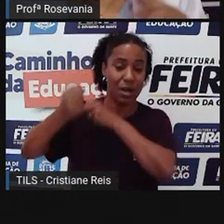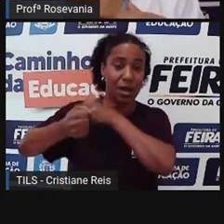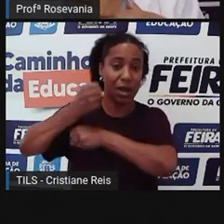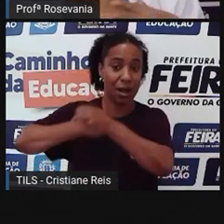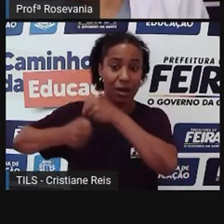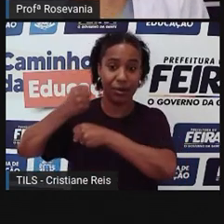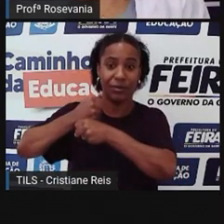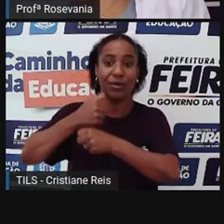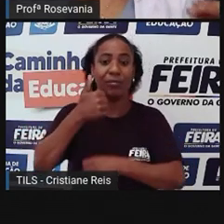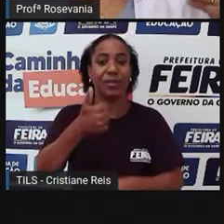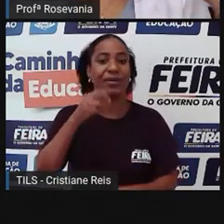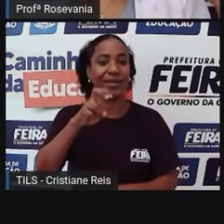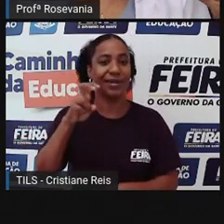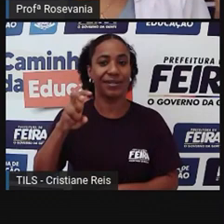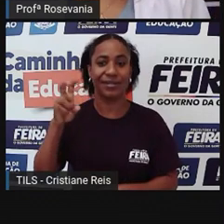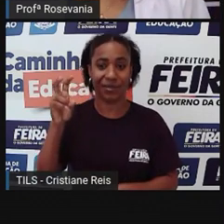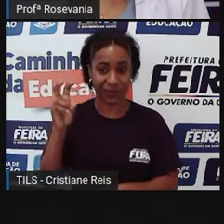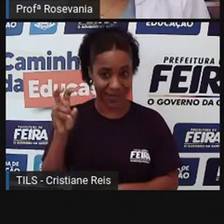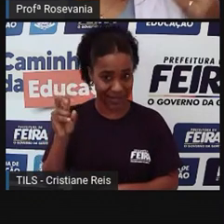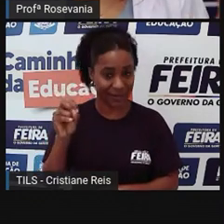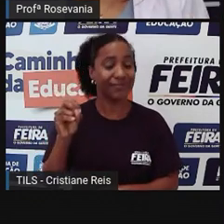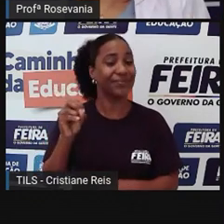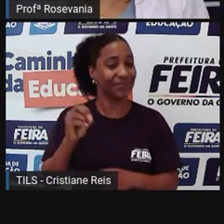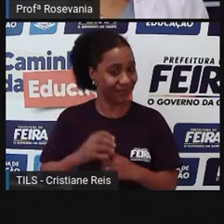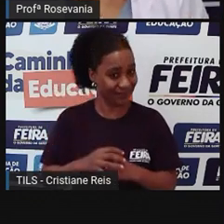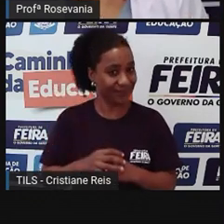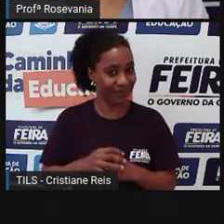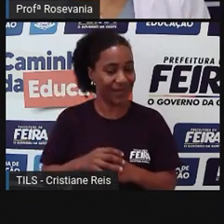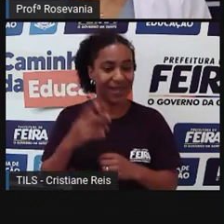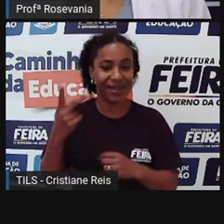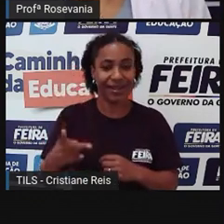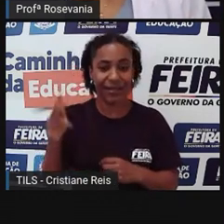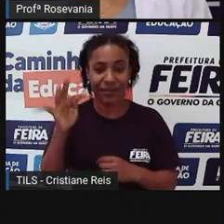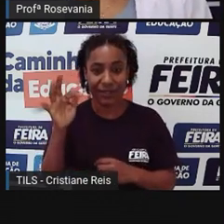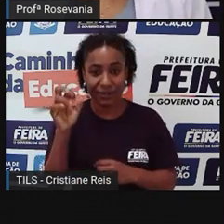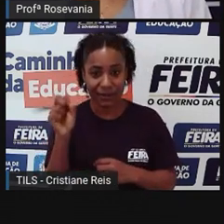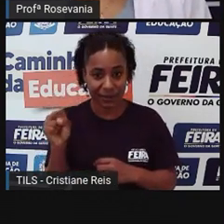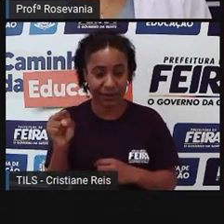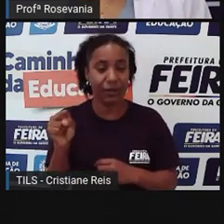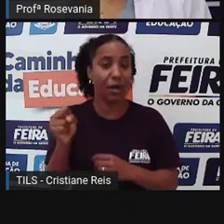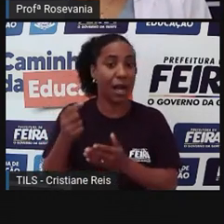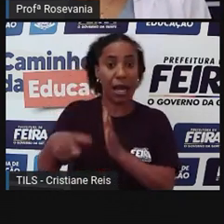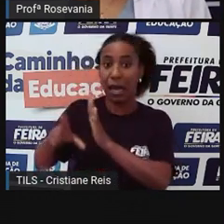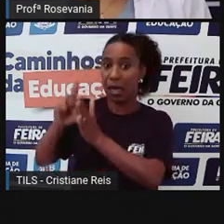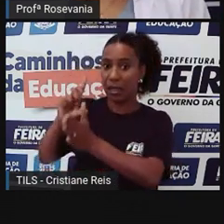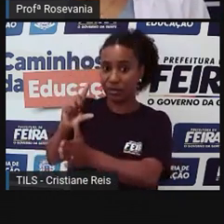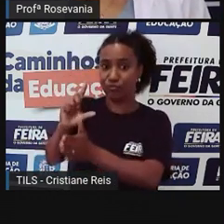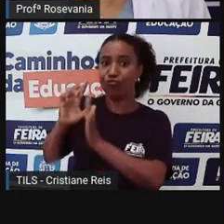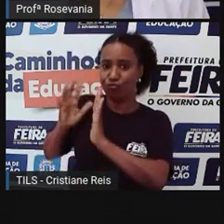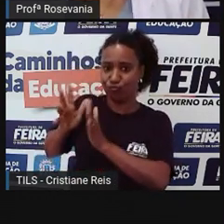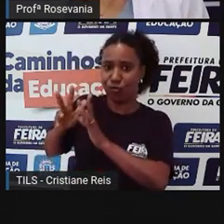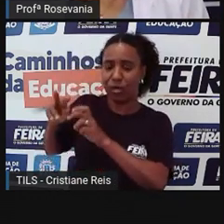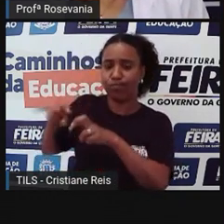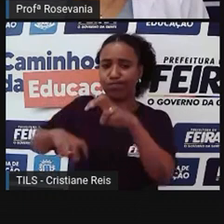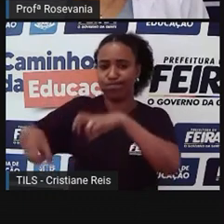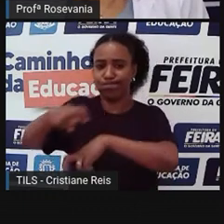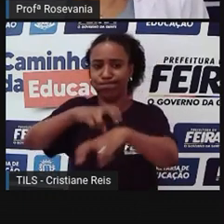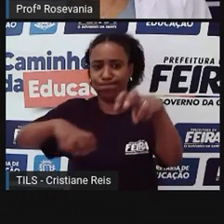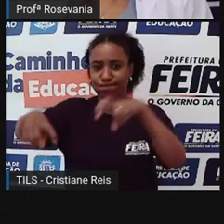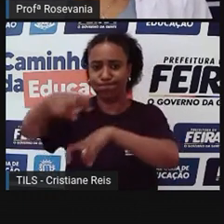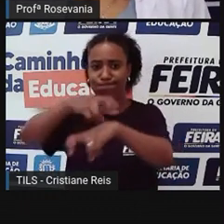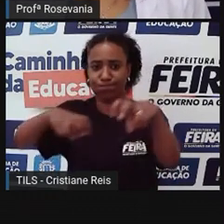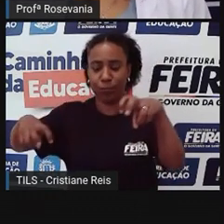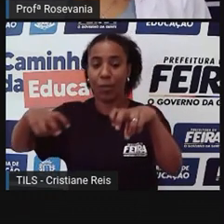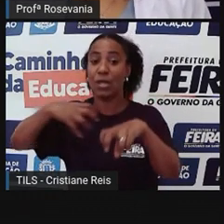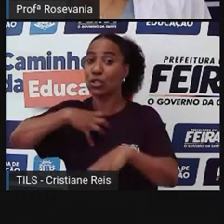1530, né, mas aqui na região de Feira, de Salvador, aqui na nossa região, né, foi em 1550,